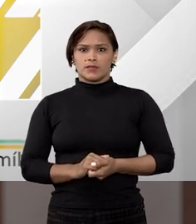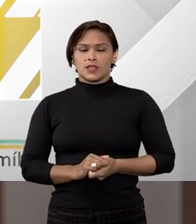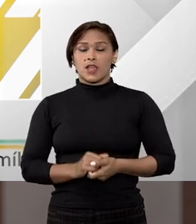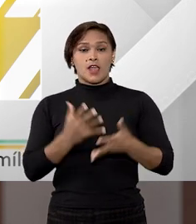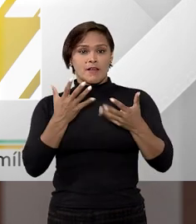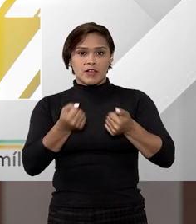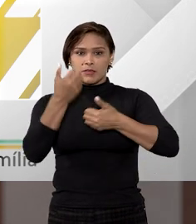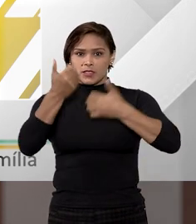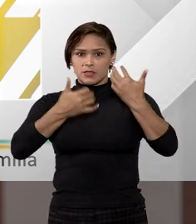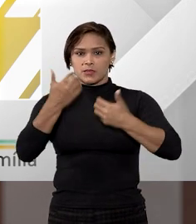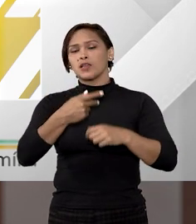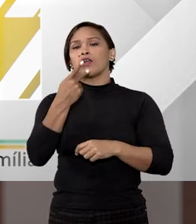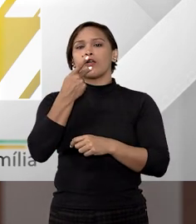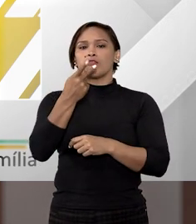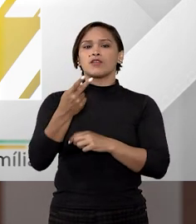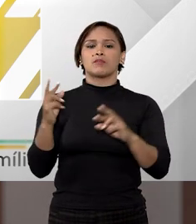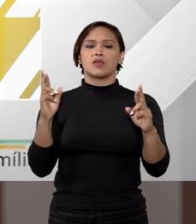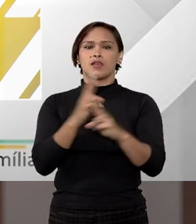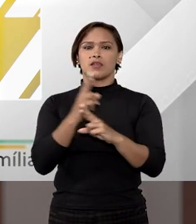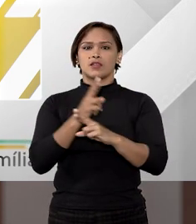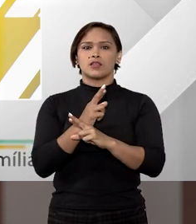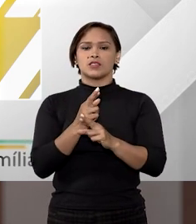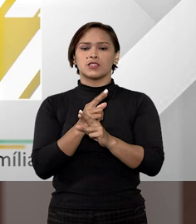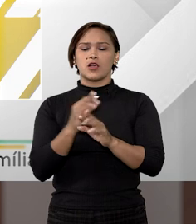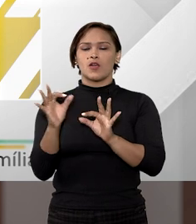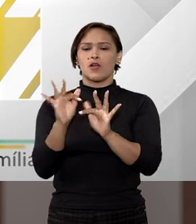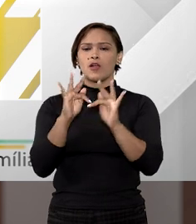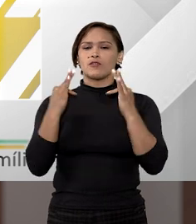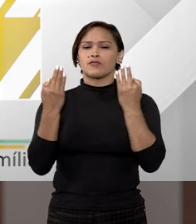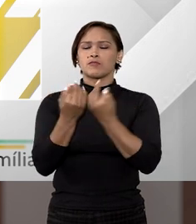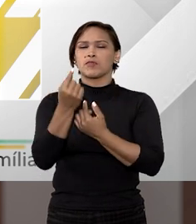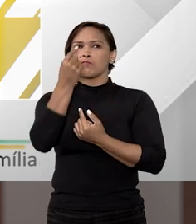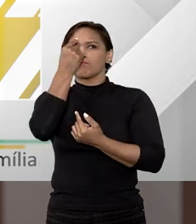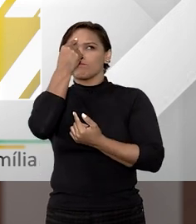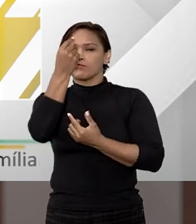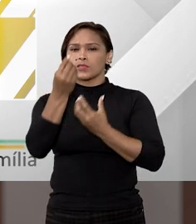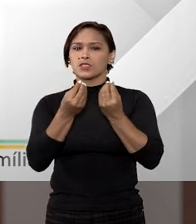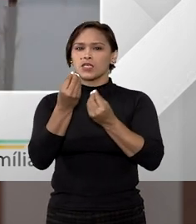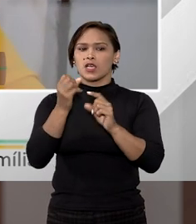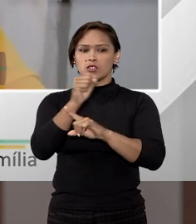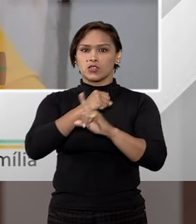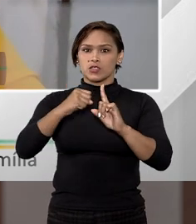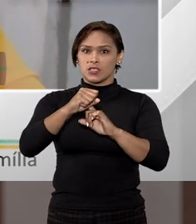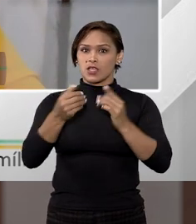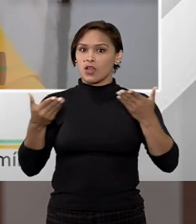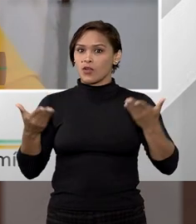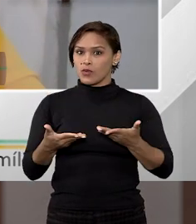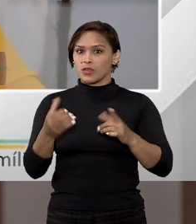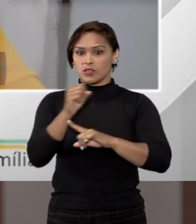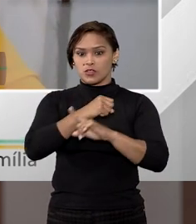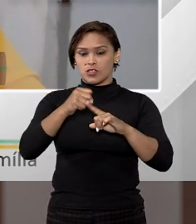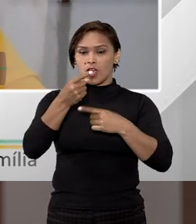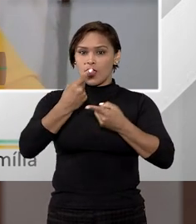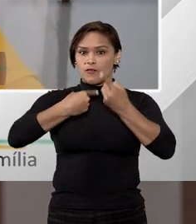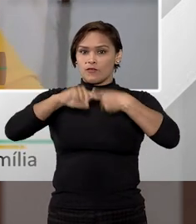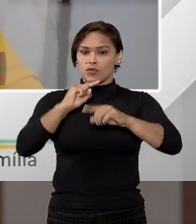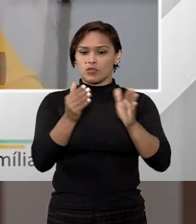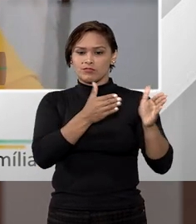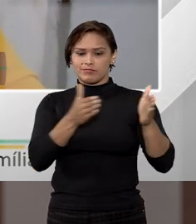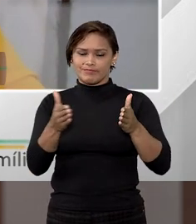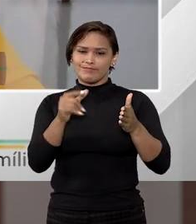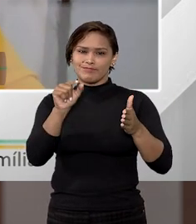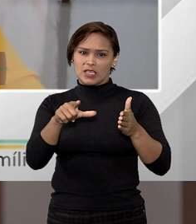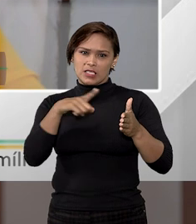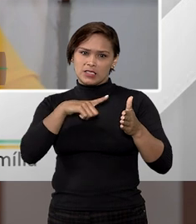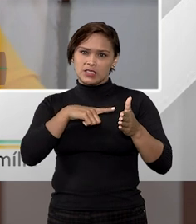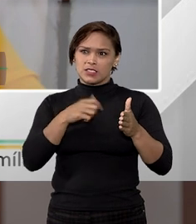Tiago, vamos lá. Quando nós falamos com relação ao conceito de família, nós temos que pensar na nossa sociedade hoje, a nossa sociedade evolui com o tempo.